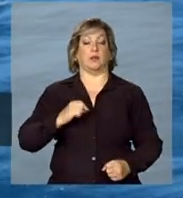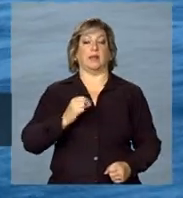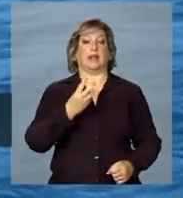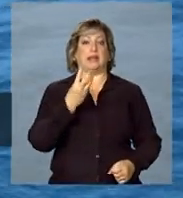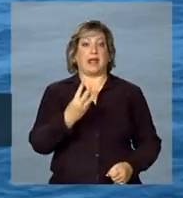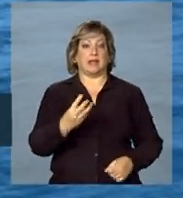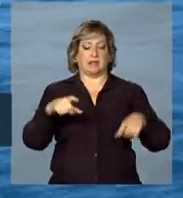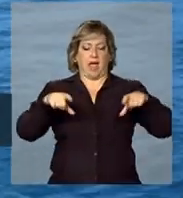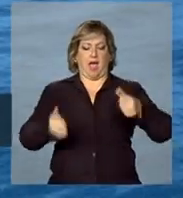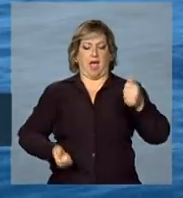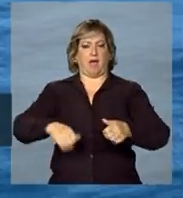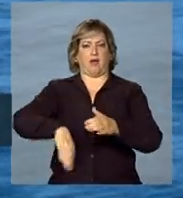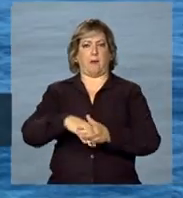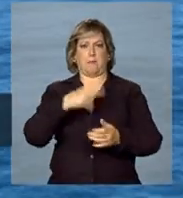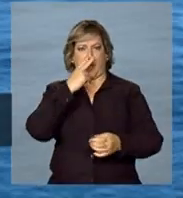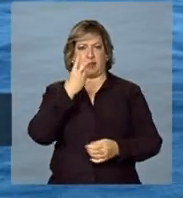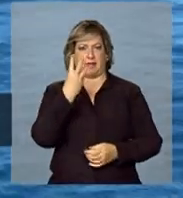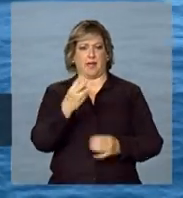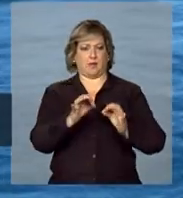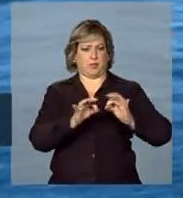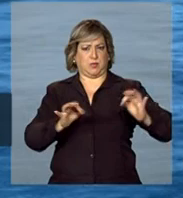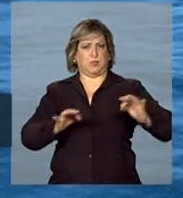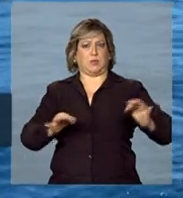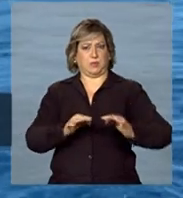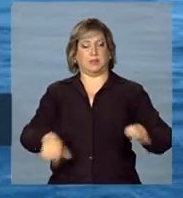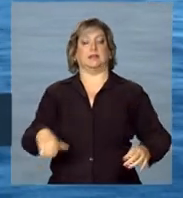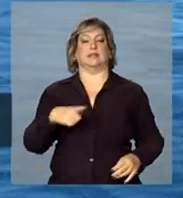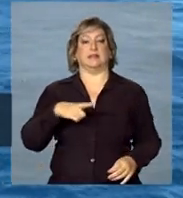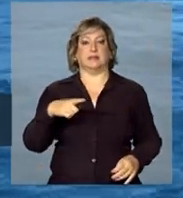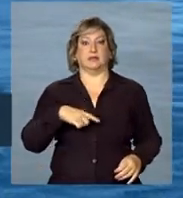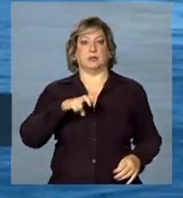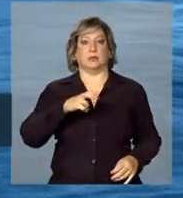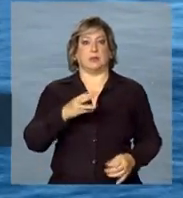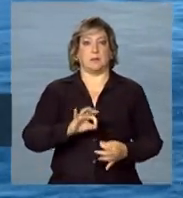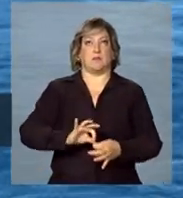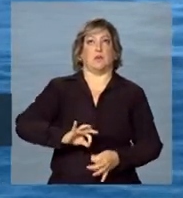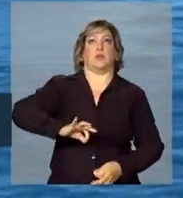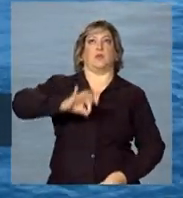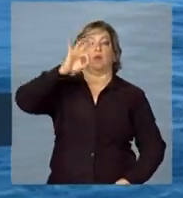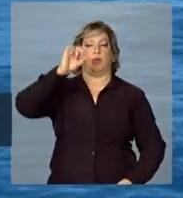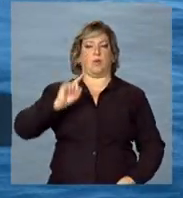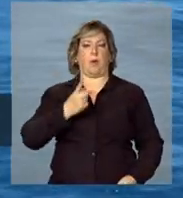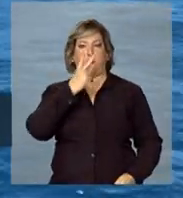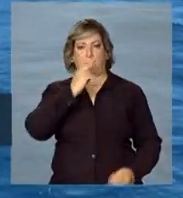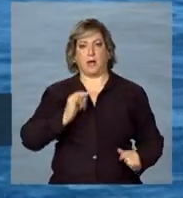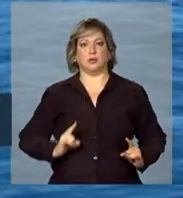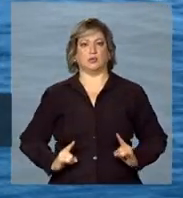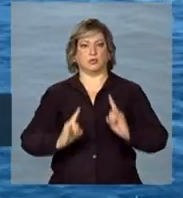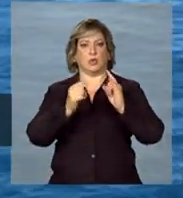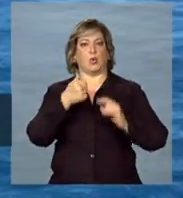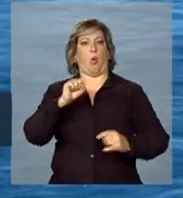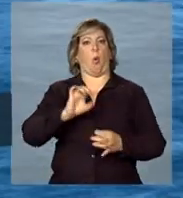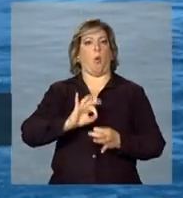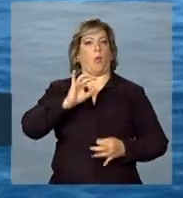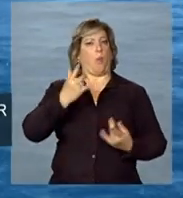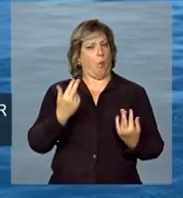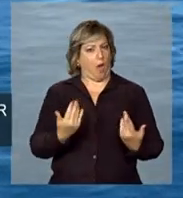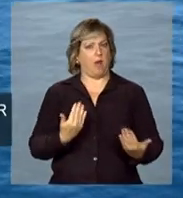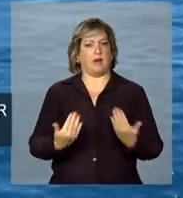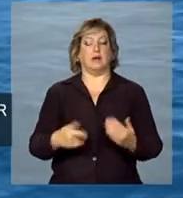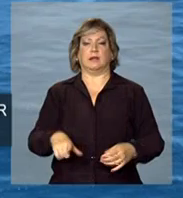campos de futebol e 51 metros de altura, como a de um prédio de 18 andares. O navio tem capacidade para